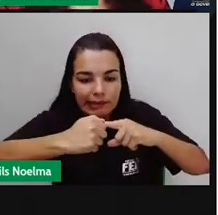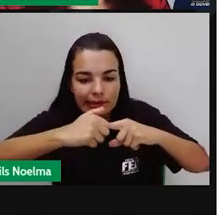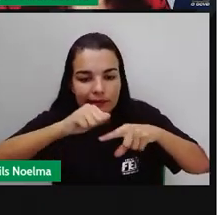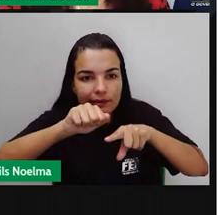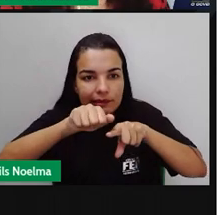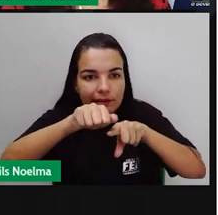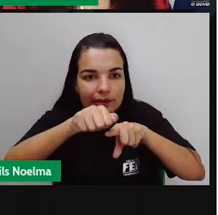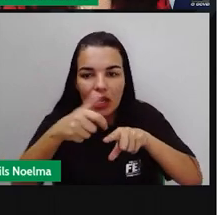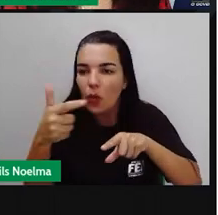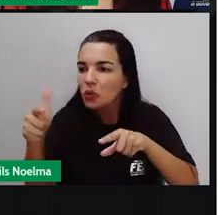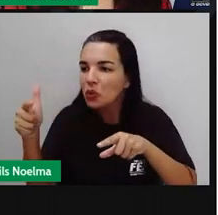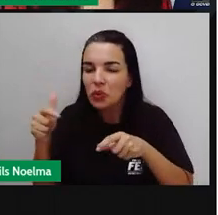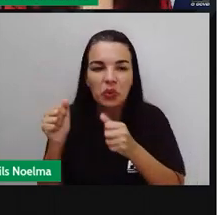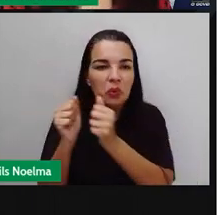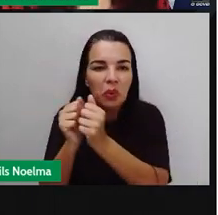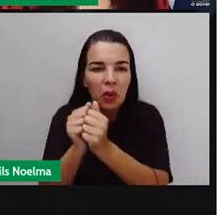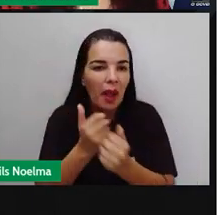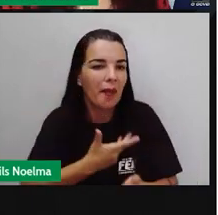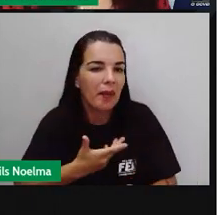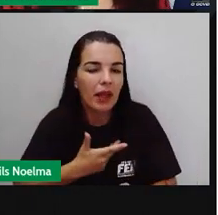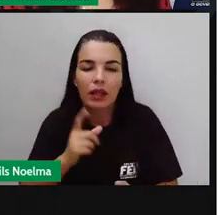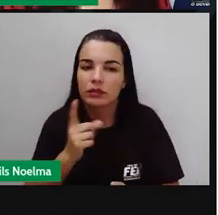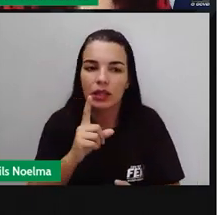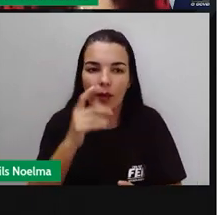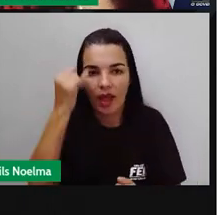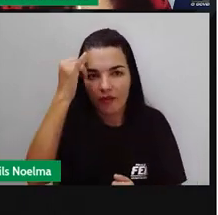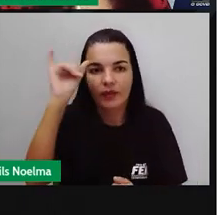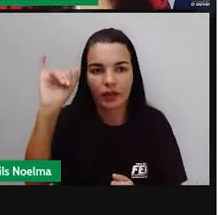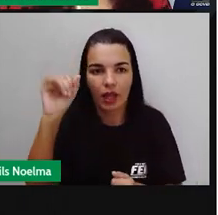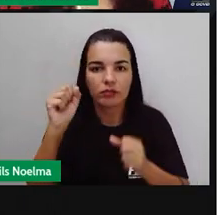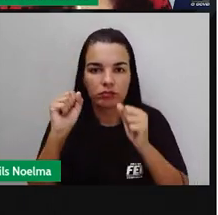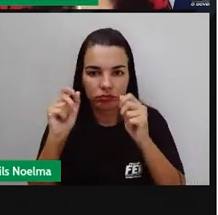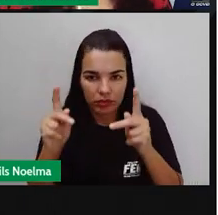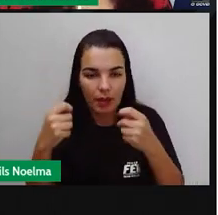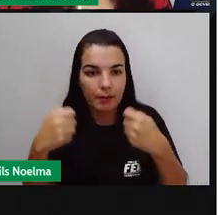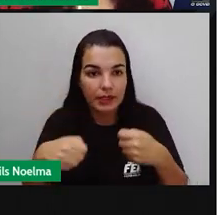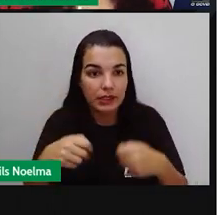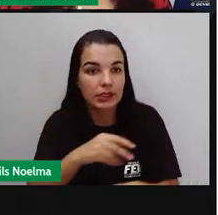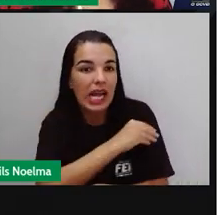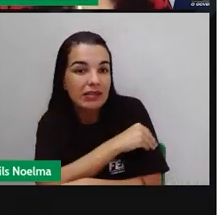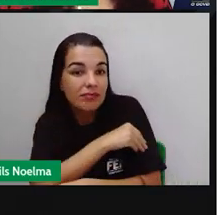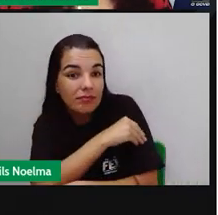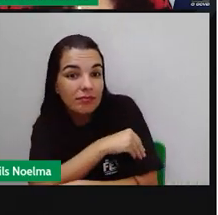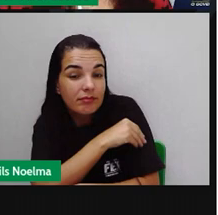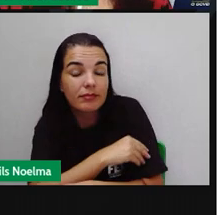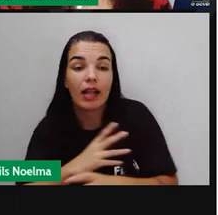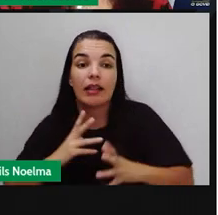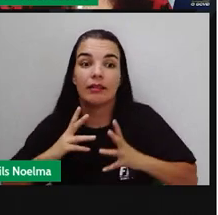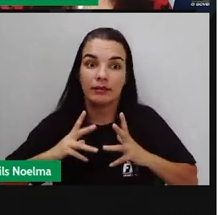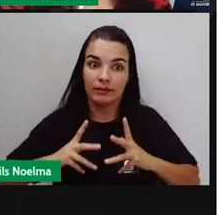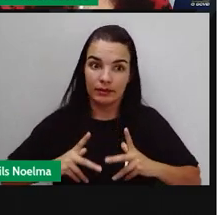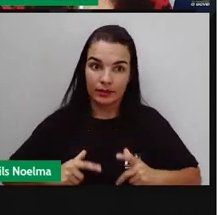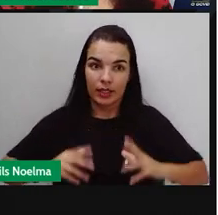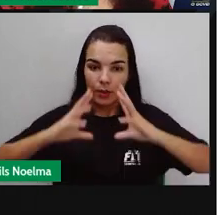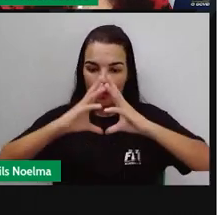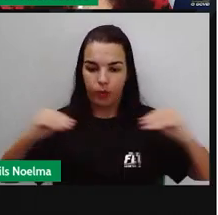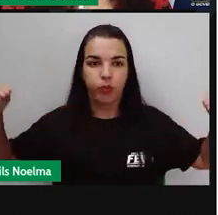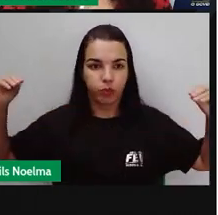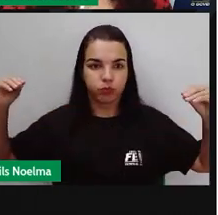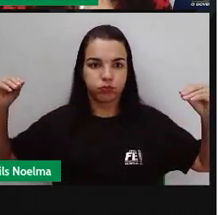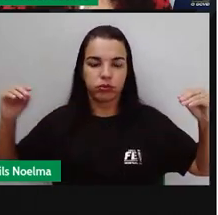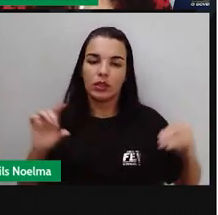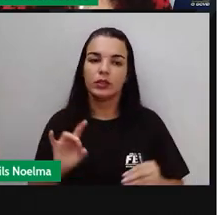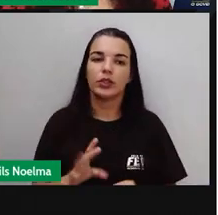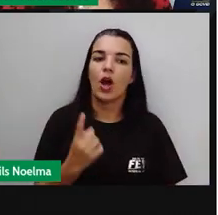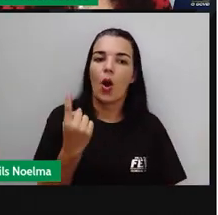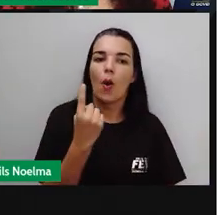patogênico, pode levar para outra pessoa. Então, por isso que esse, o alicate deve ser utilizado por uma